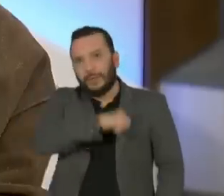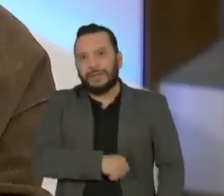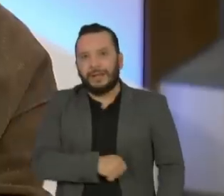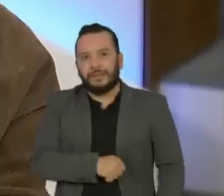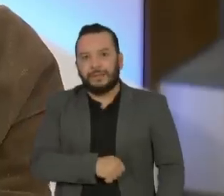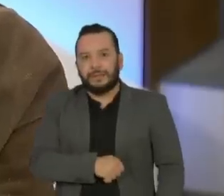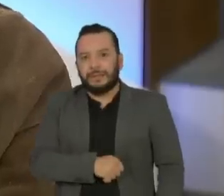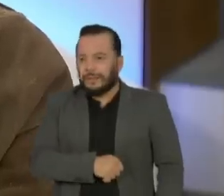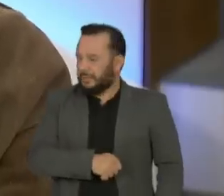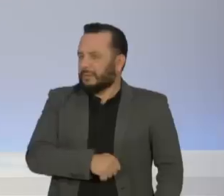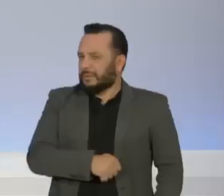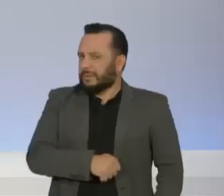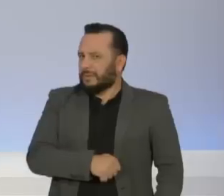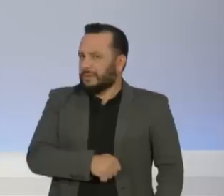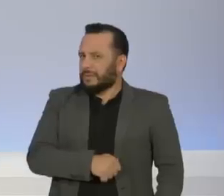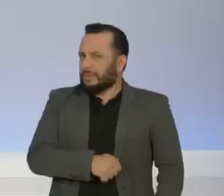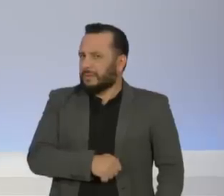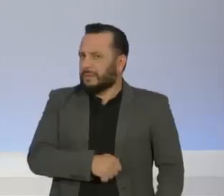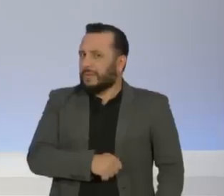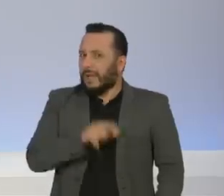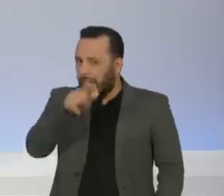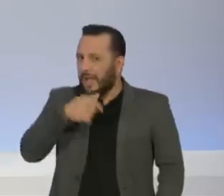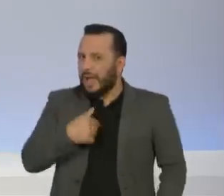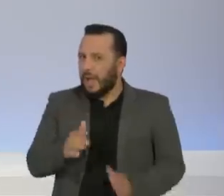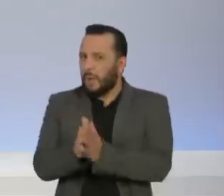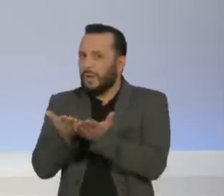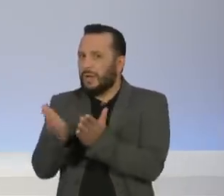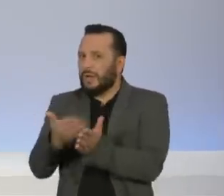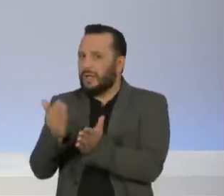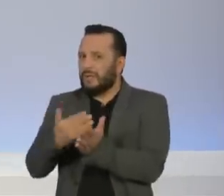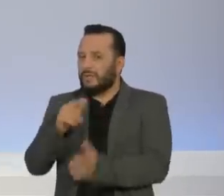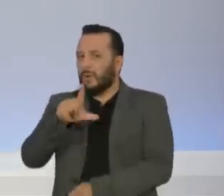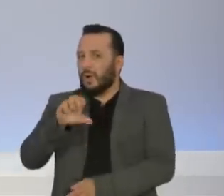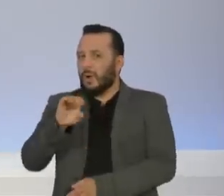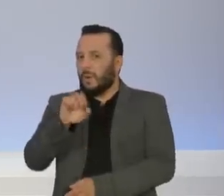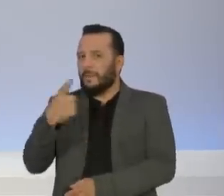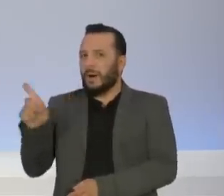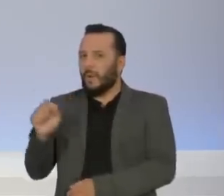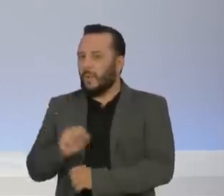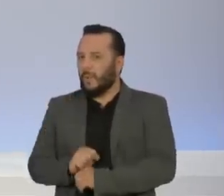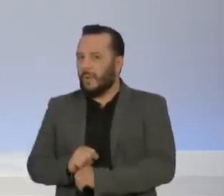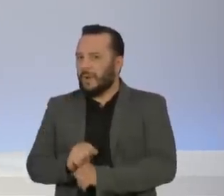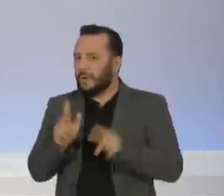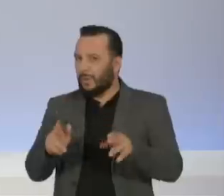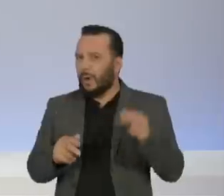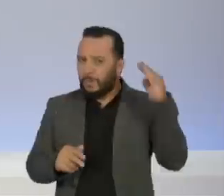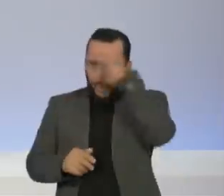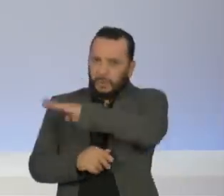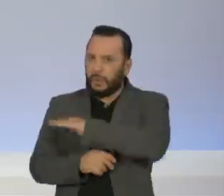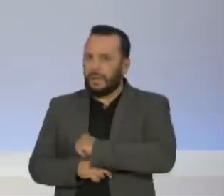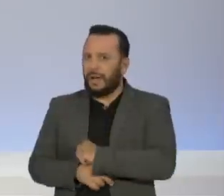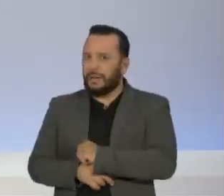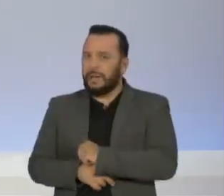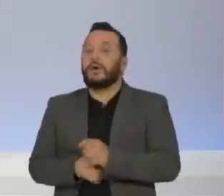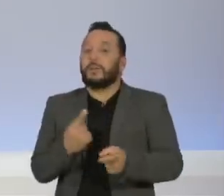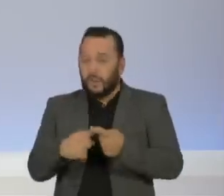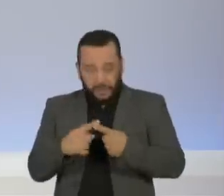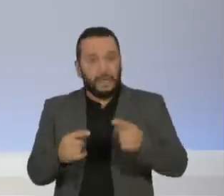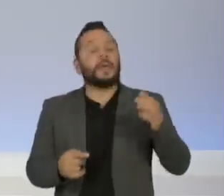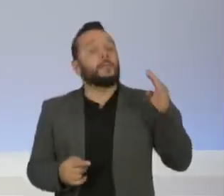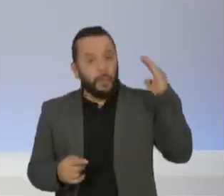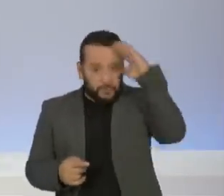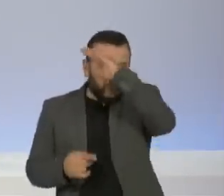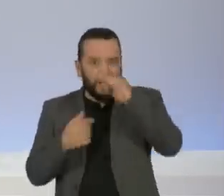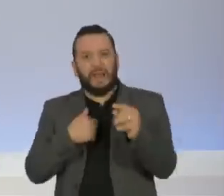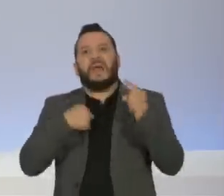descrição, eu falei, oi? Gente, esse é o livro do Lobão, porque ele é uma pessoa claramente pirracenta, que gera